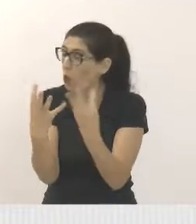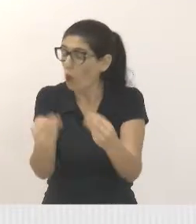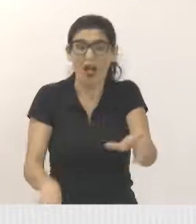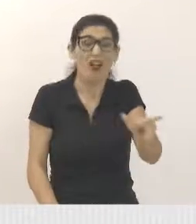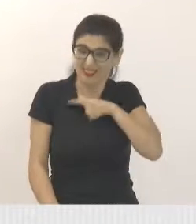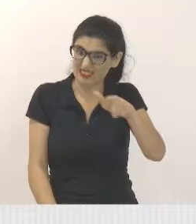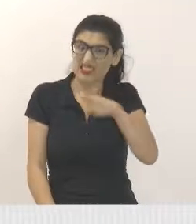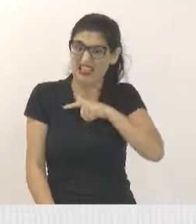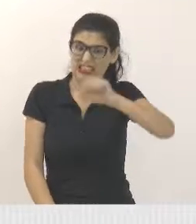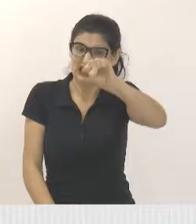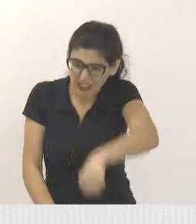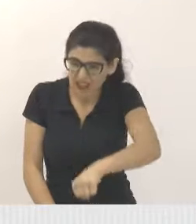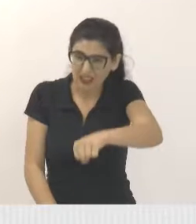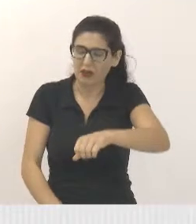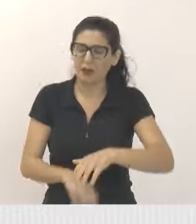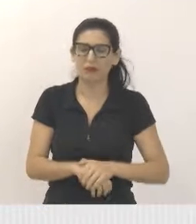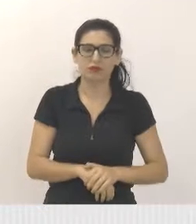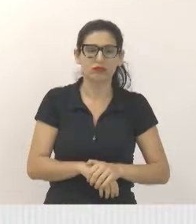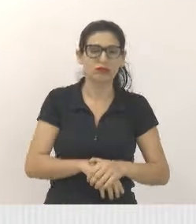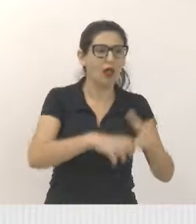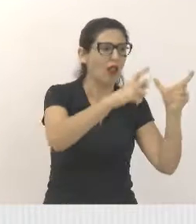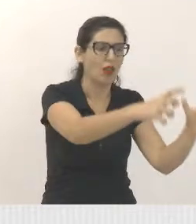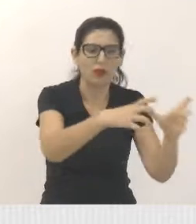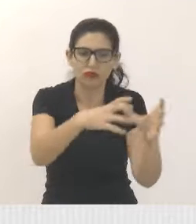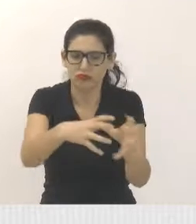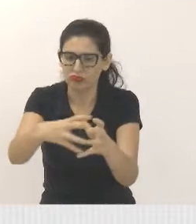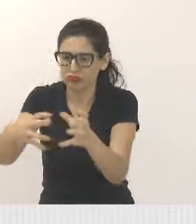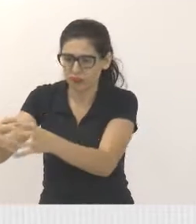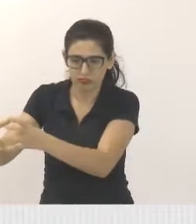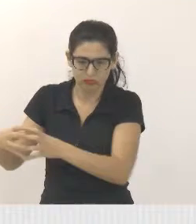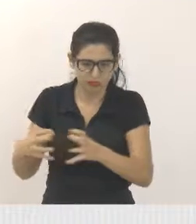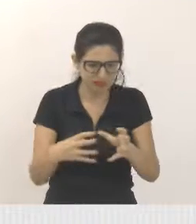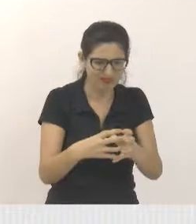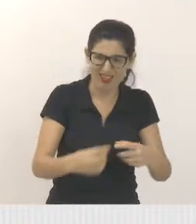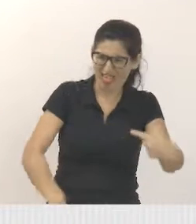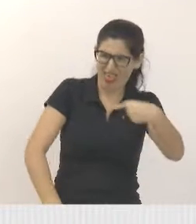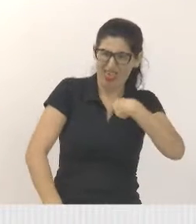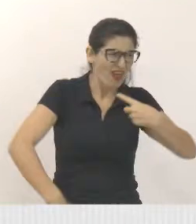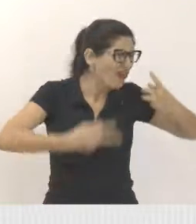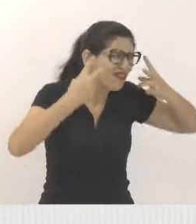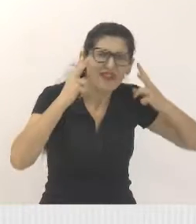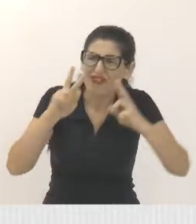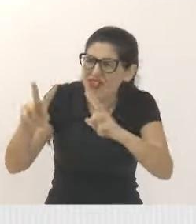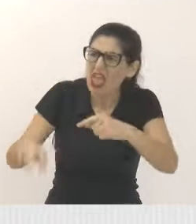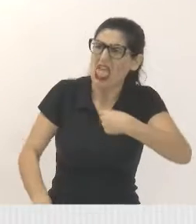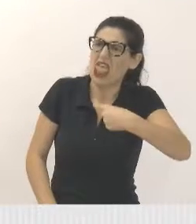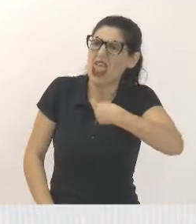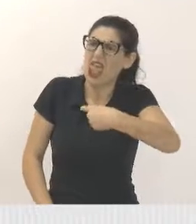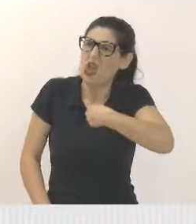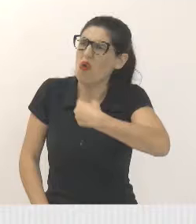para a estrutura de cada setor da unidade. Eu vi o que eu não vi, como vereadora?